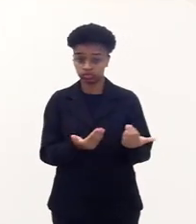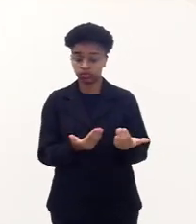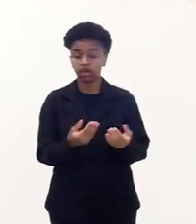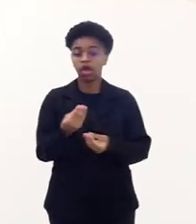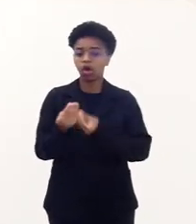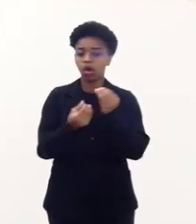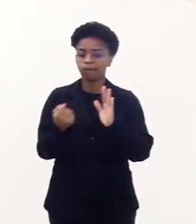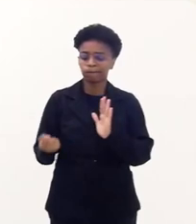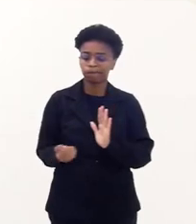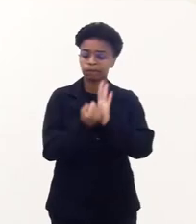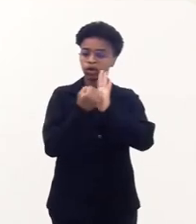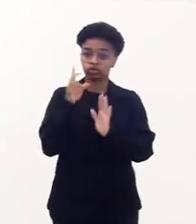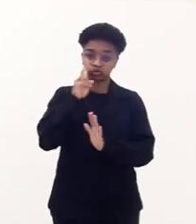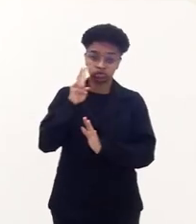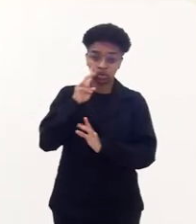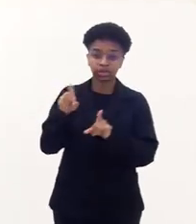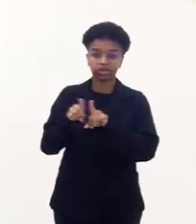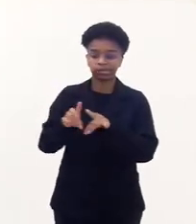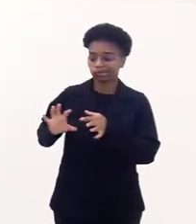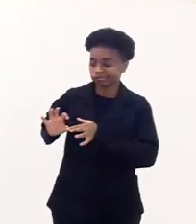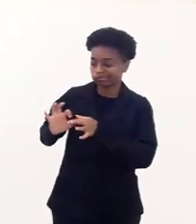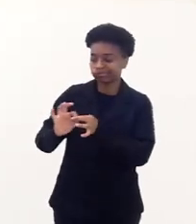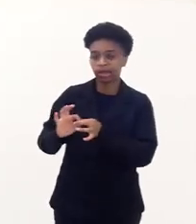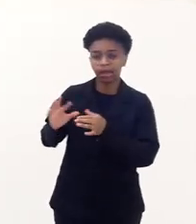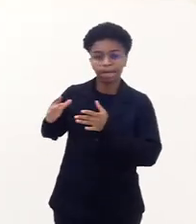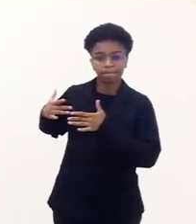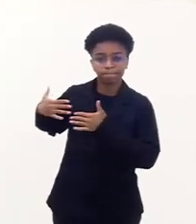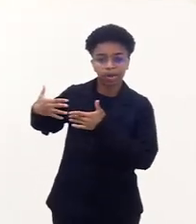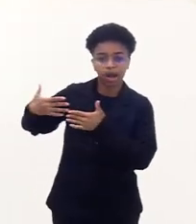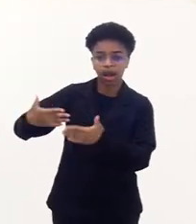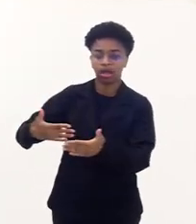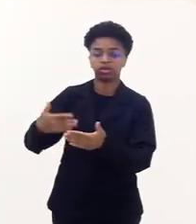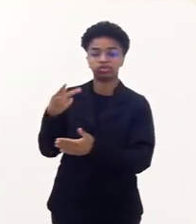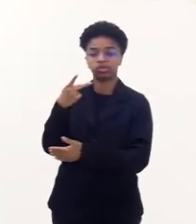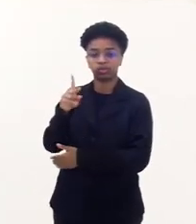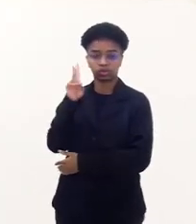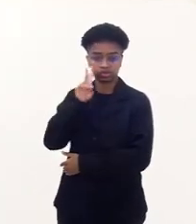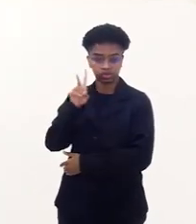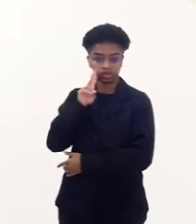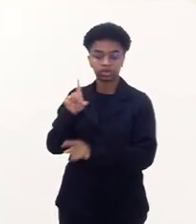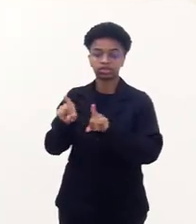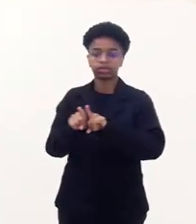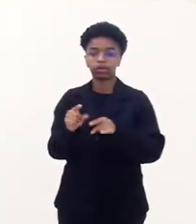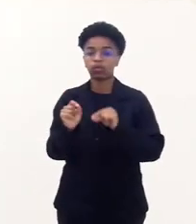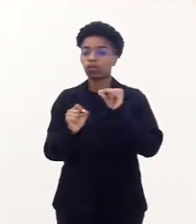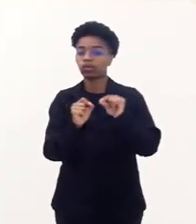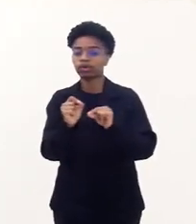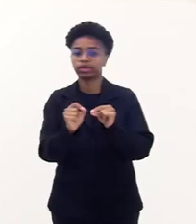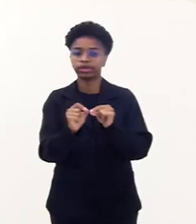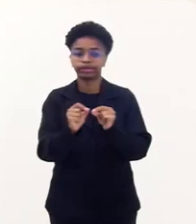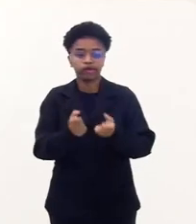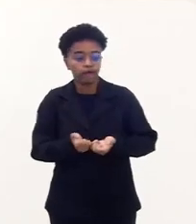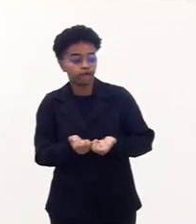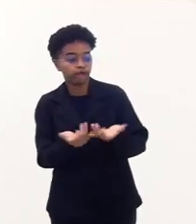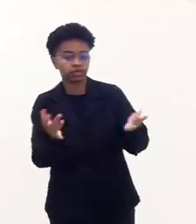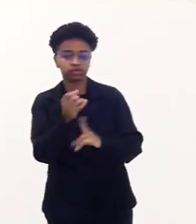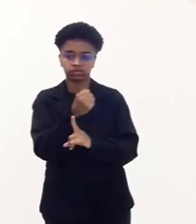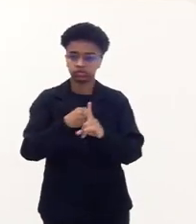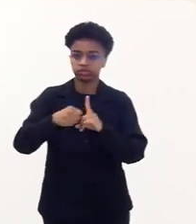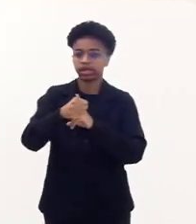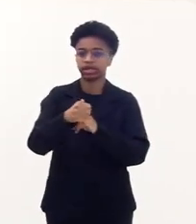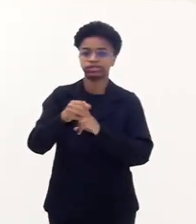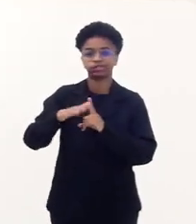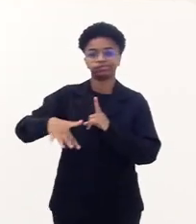legado e quanto isso se confundiu com a sua história, naquilo que você entregou à sociedade como magistrado, como